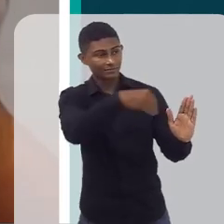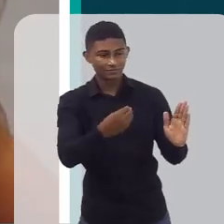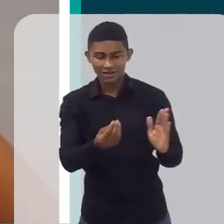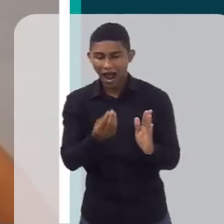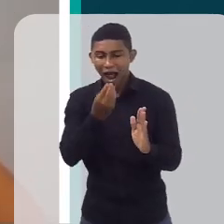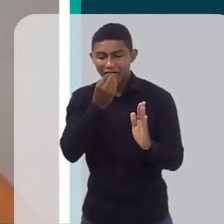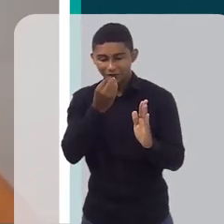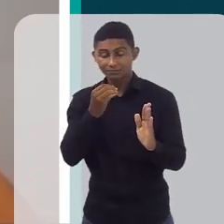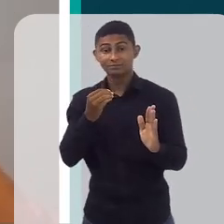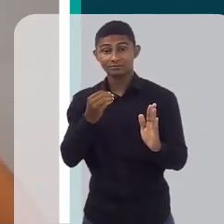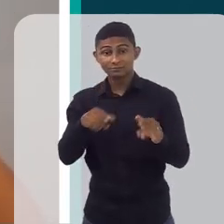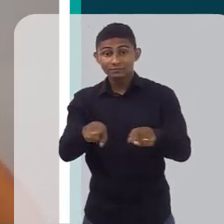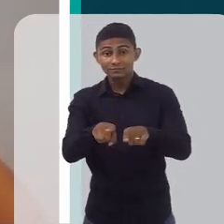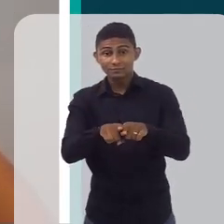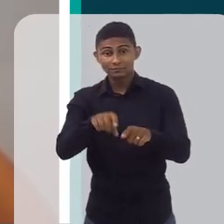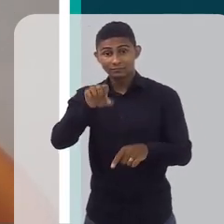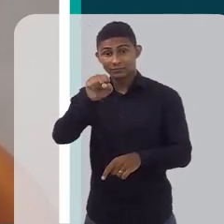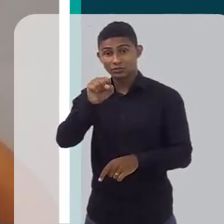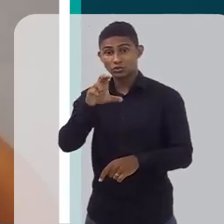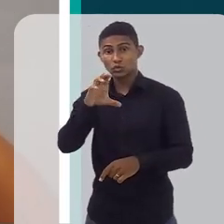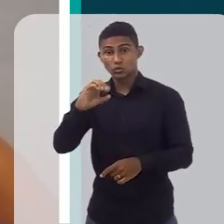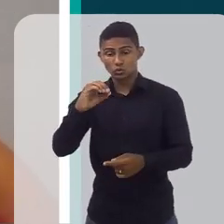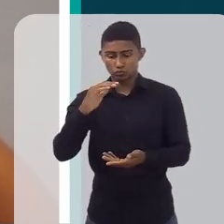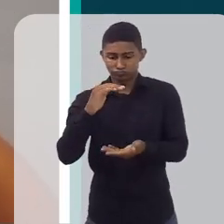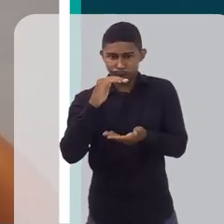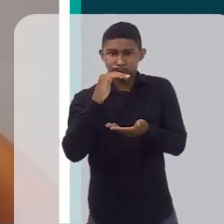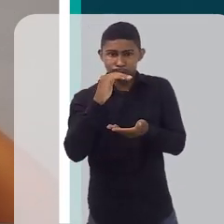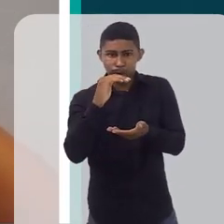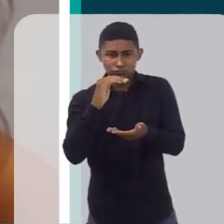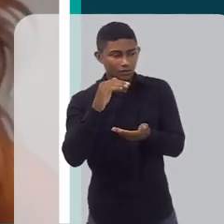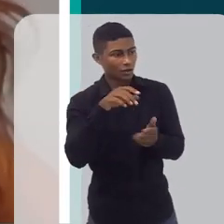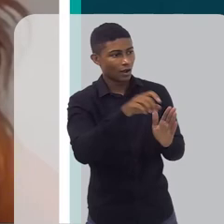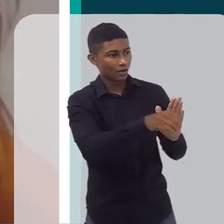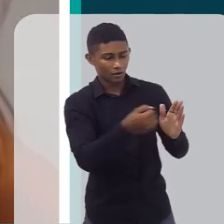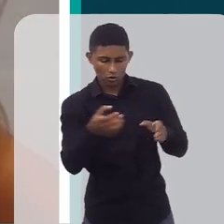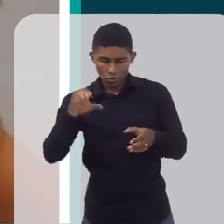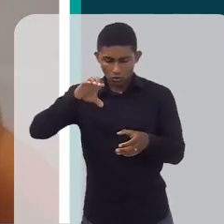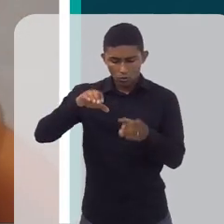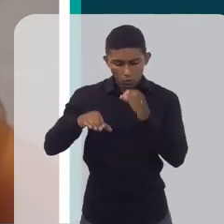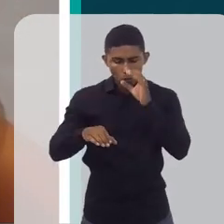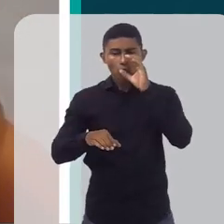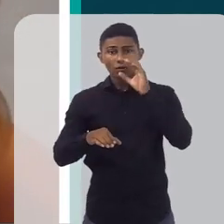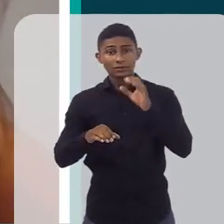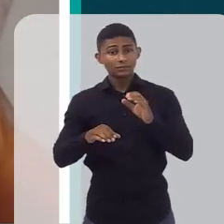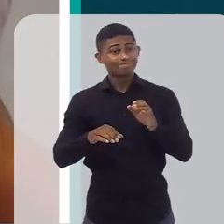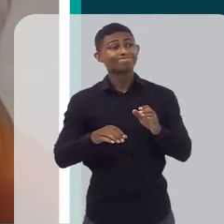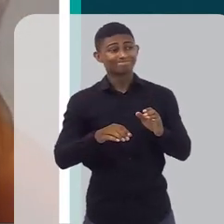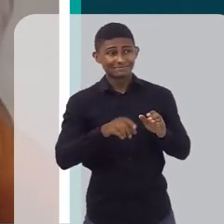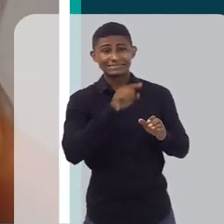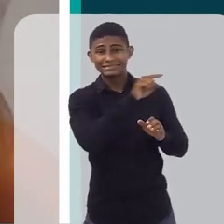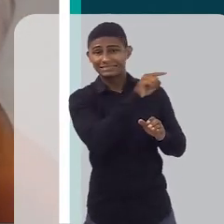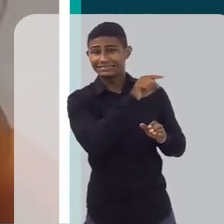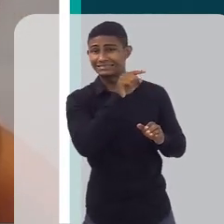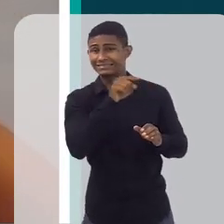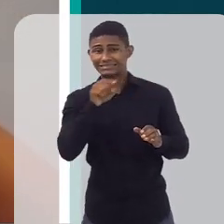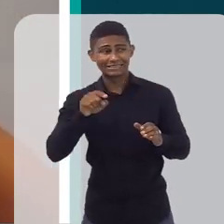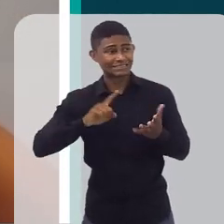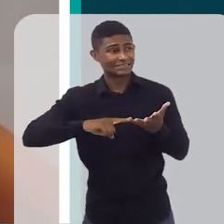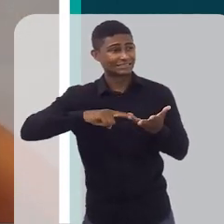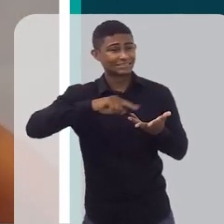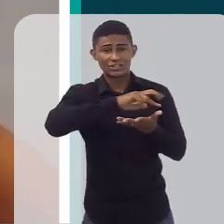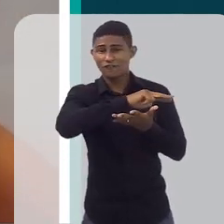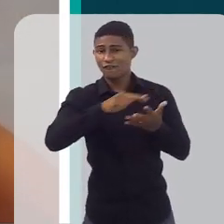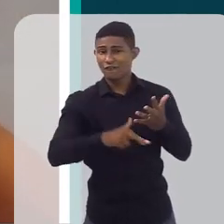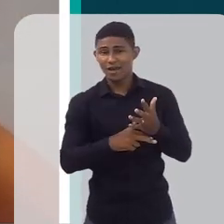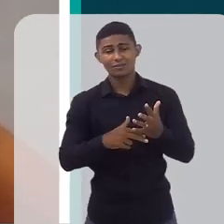biscoito. Muitos sucos de caixa, né? Então, todos esses alimentos, nesses ambientes, vão contribuir demais para o